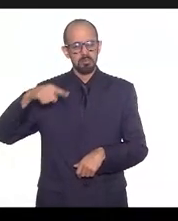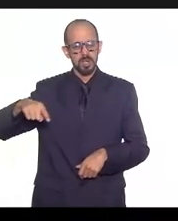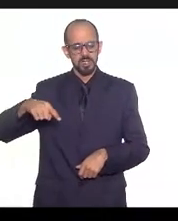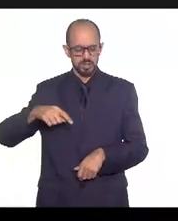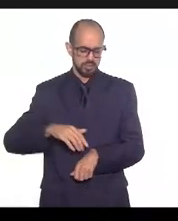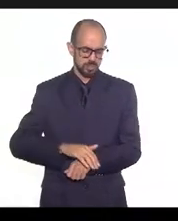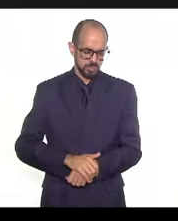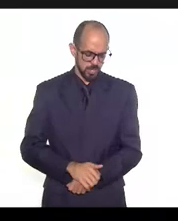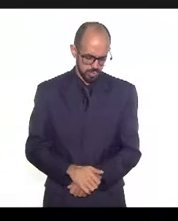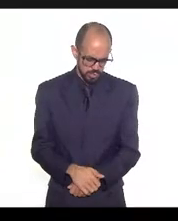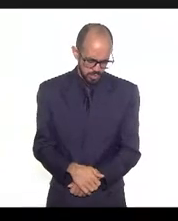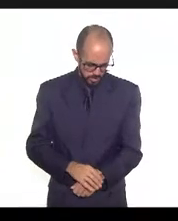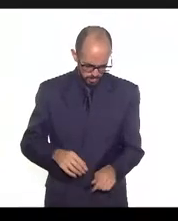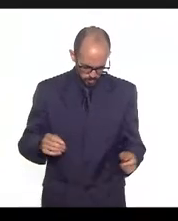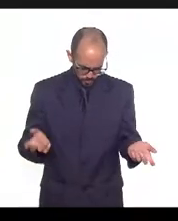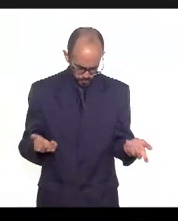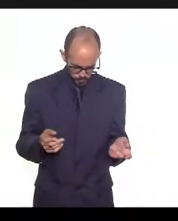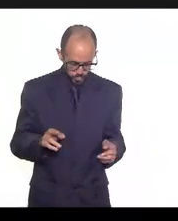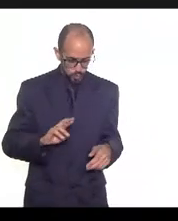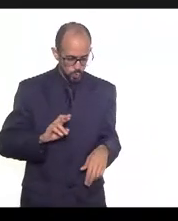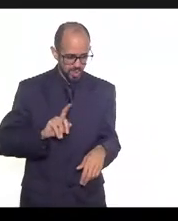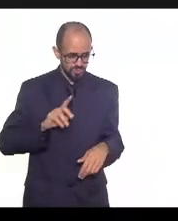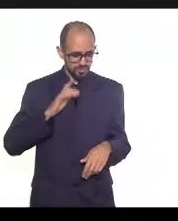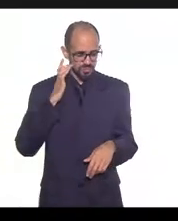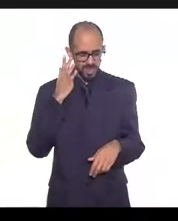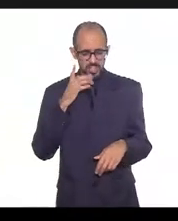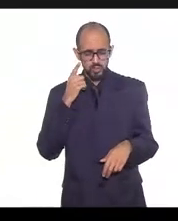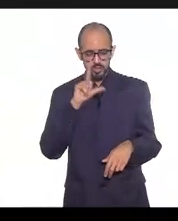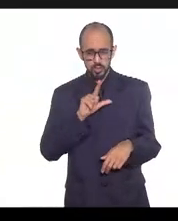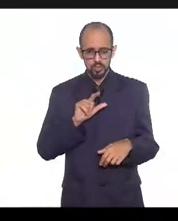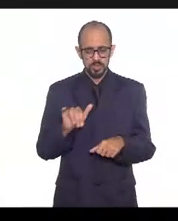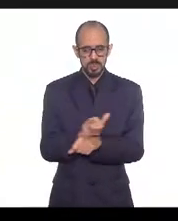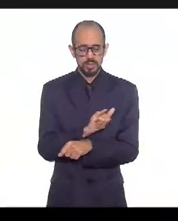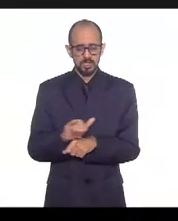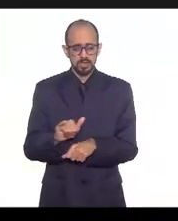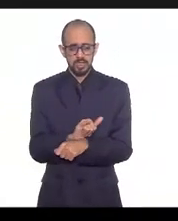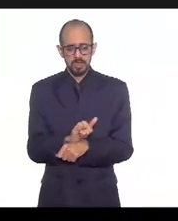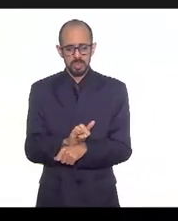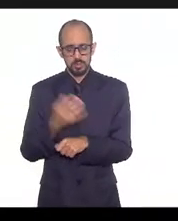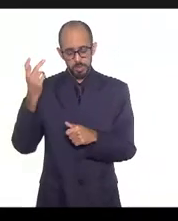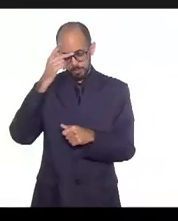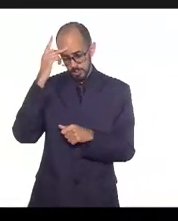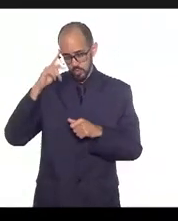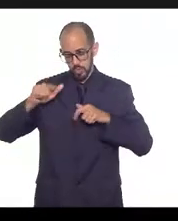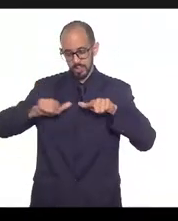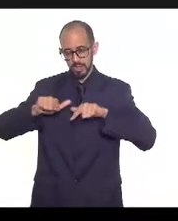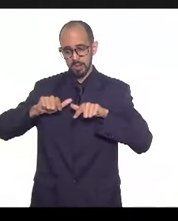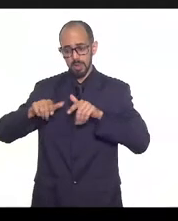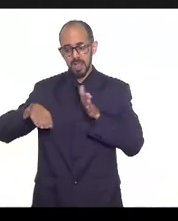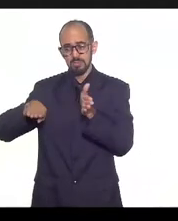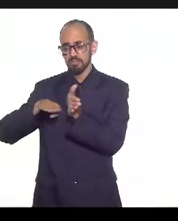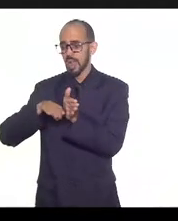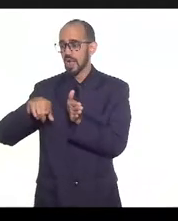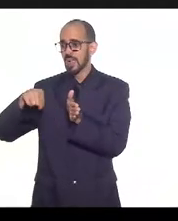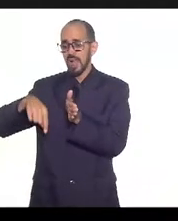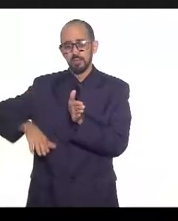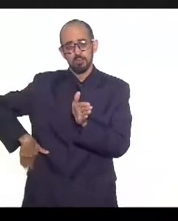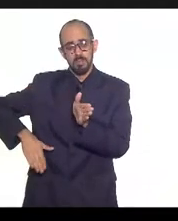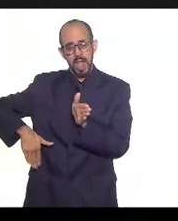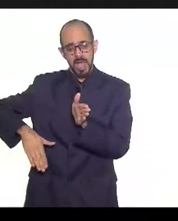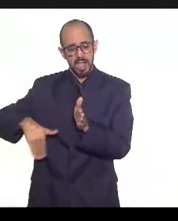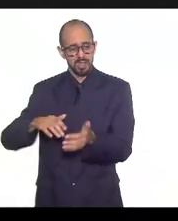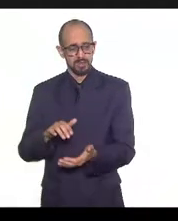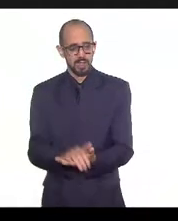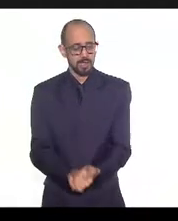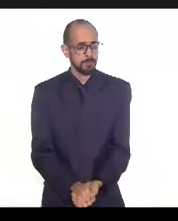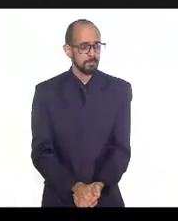12 semanas, então não é fácil de combinar isso para quem está embarcando e está trabalhando no seu dia a dia. Com relação